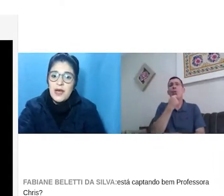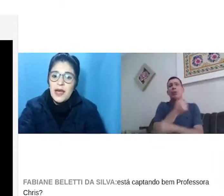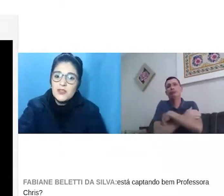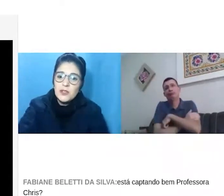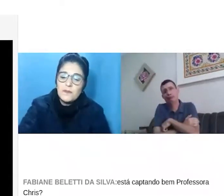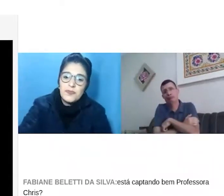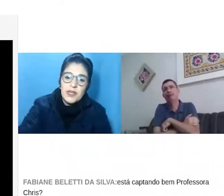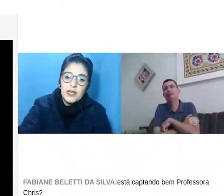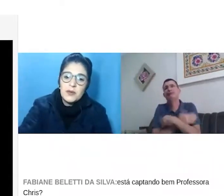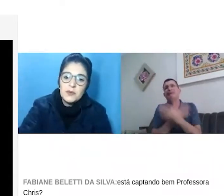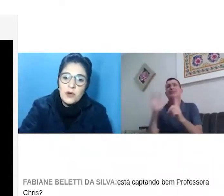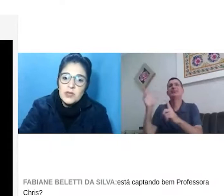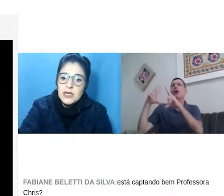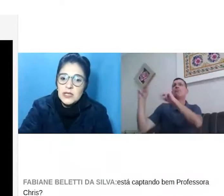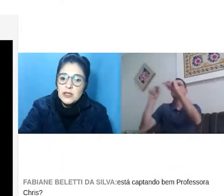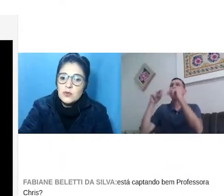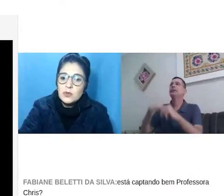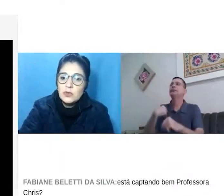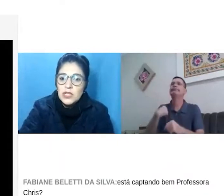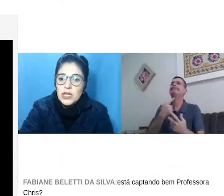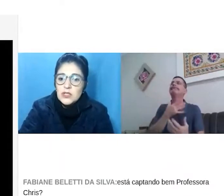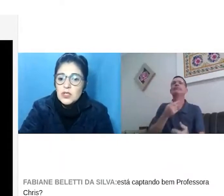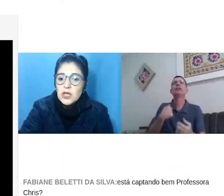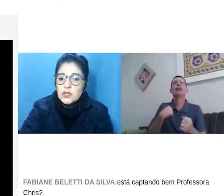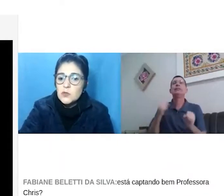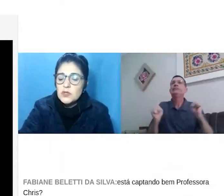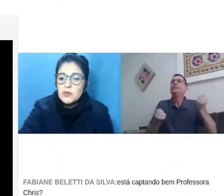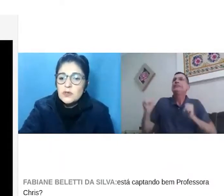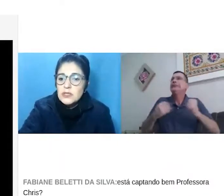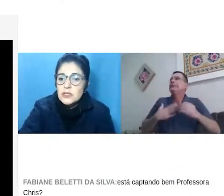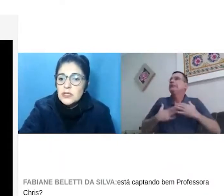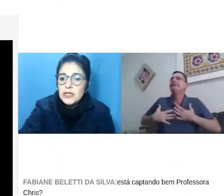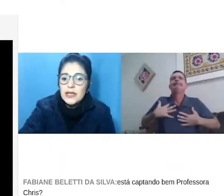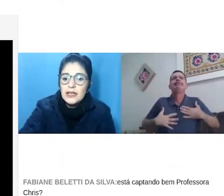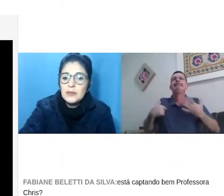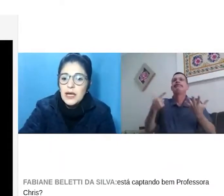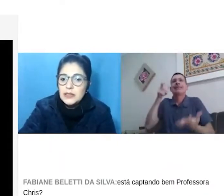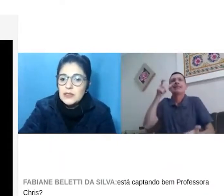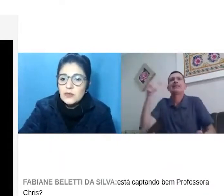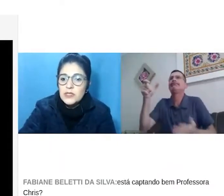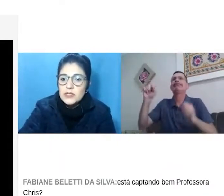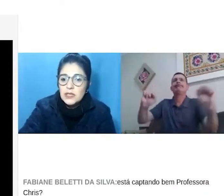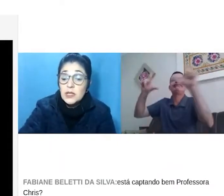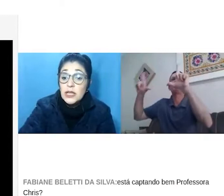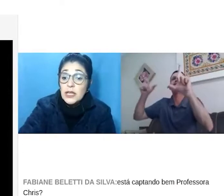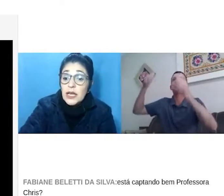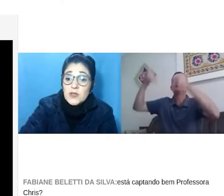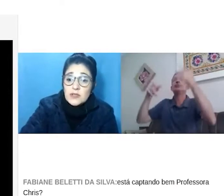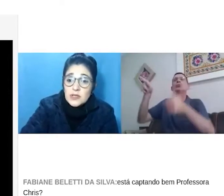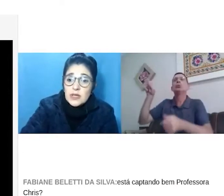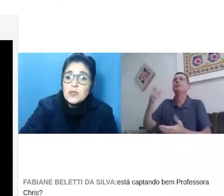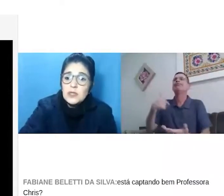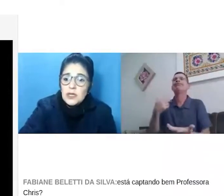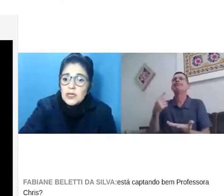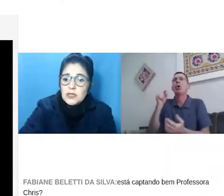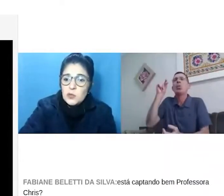Nessa imagem, mostra ali, então, o surdo triste e as outras pessoas todas ali animadas, conversando. Às vezes,